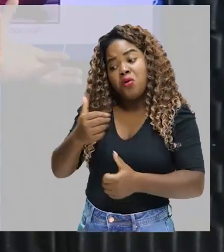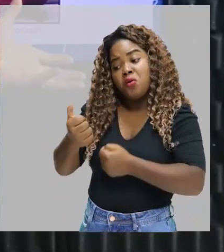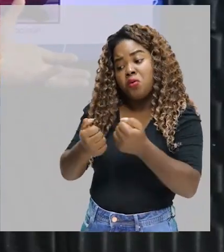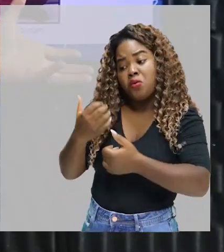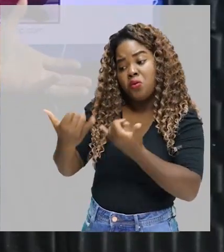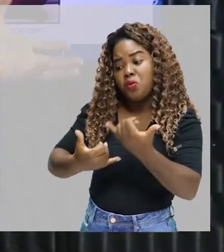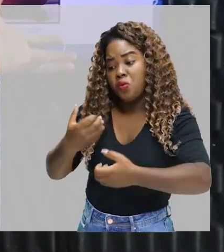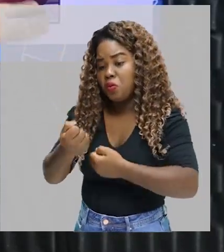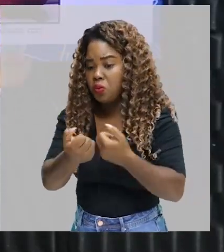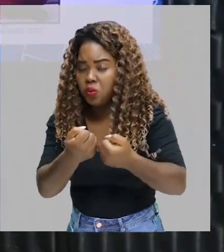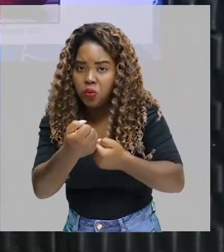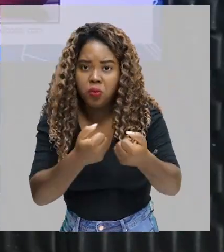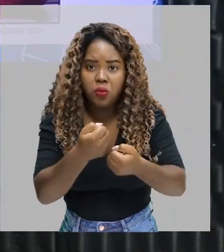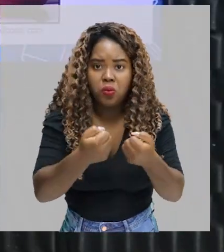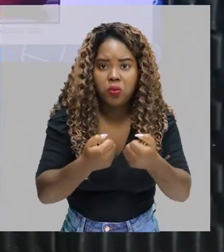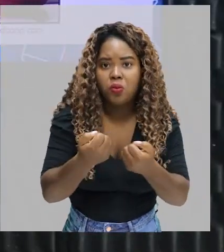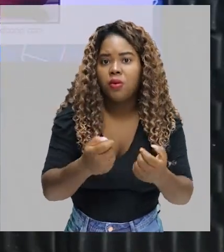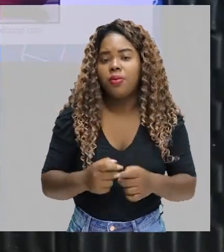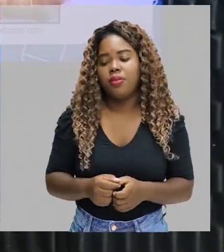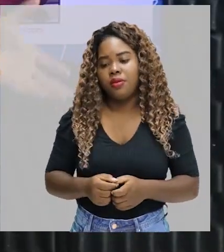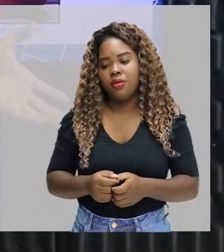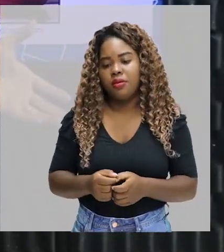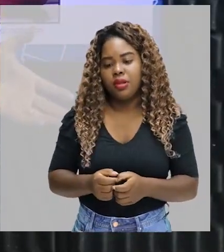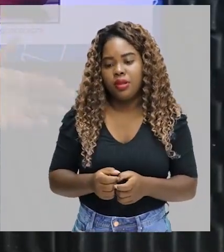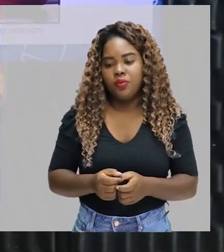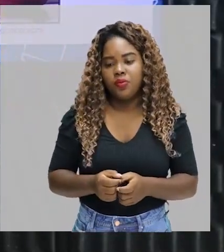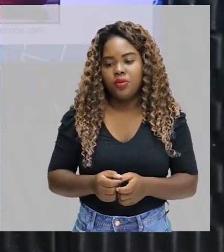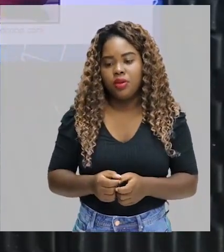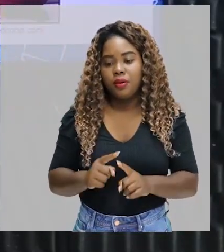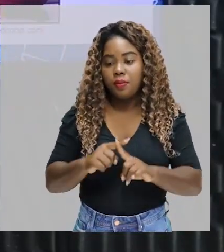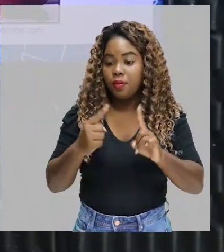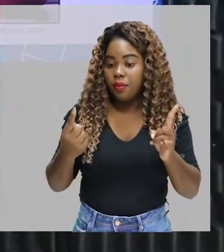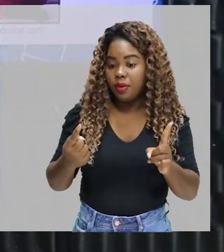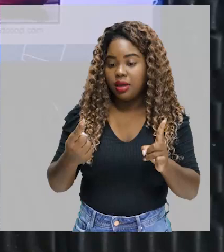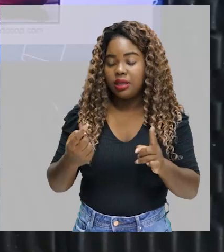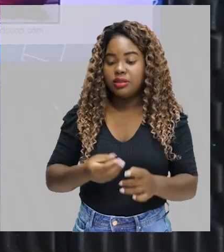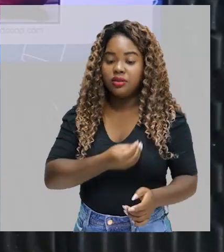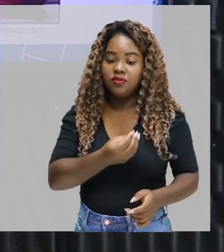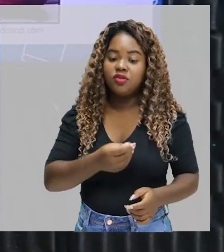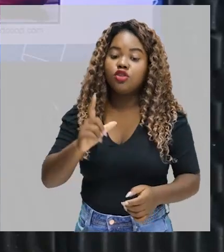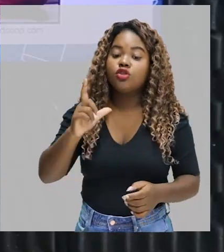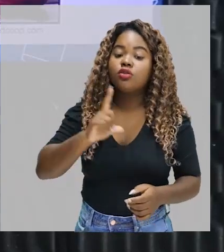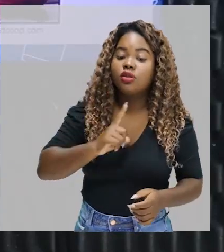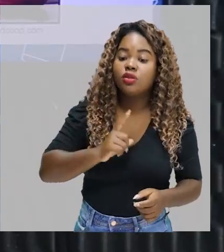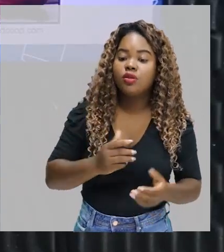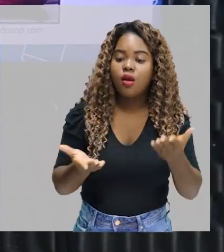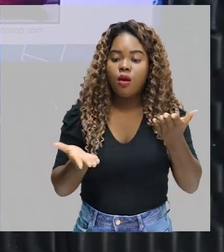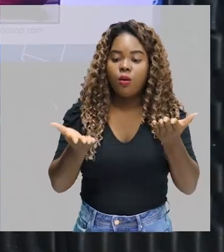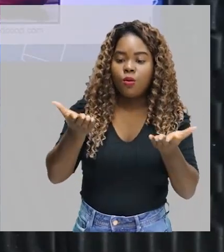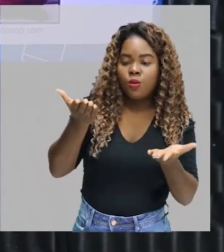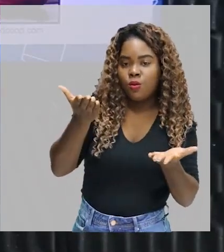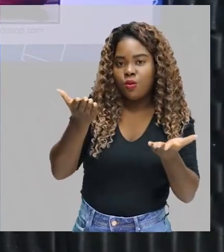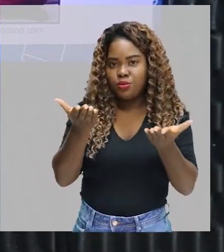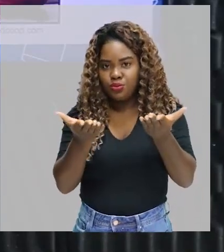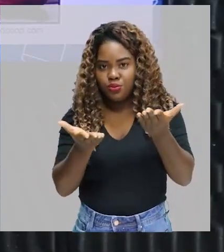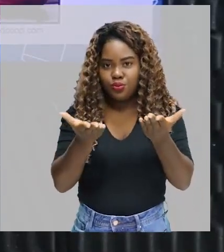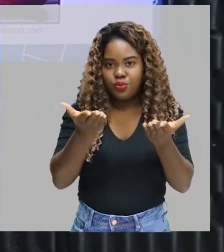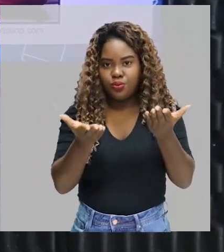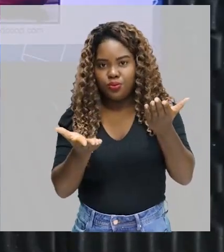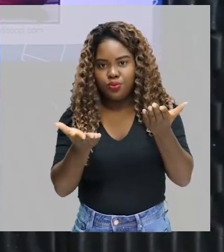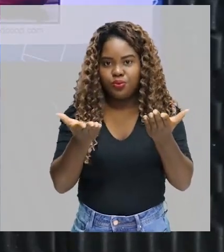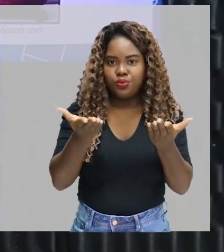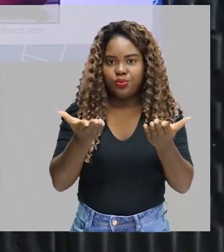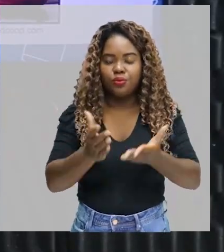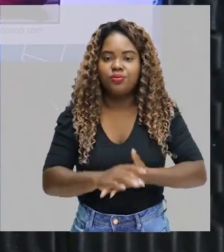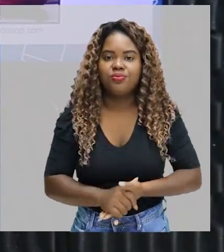videogame. Eu não estou falando aqui que você não deva jogar videogame. Mas na vida, tudo tem que ter um equilíbrio. Tudo